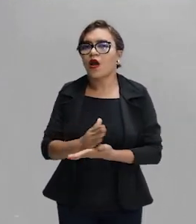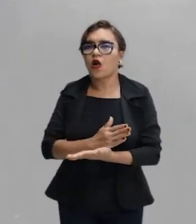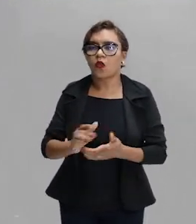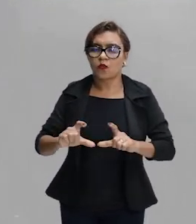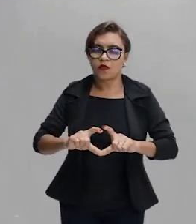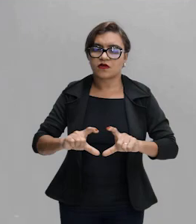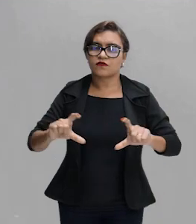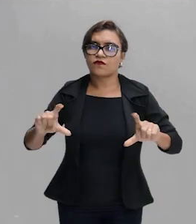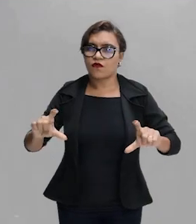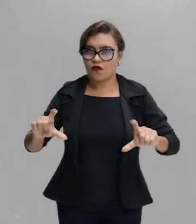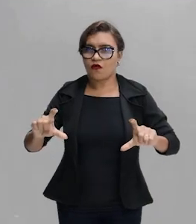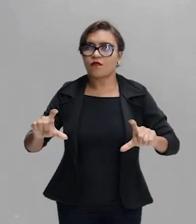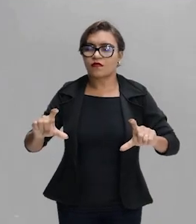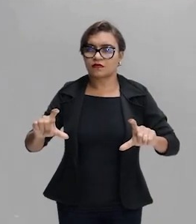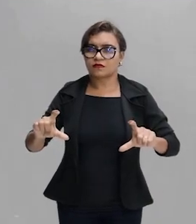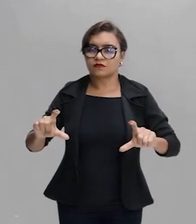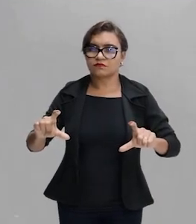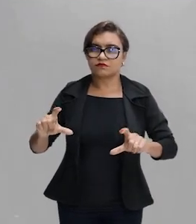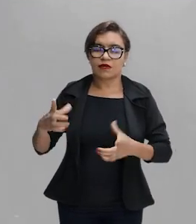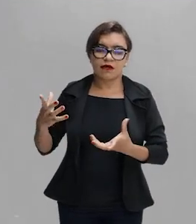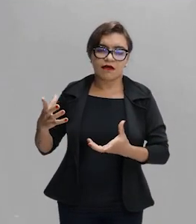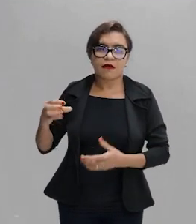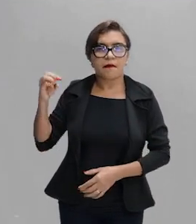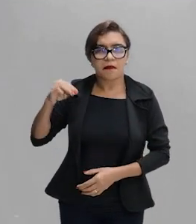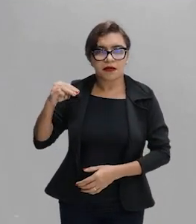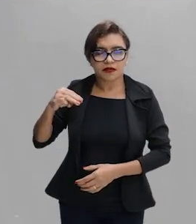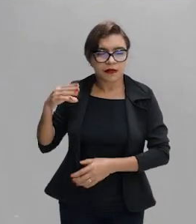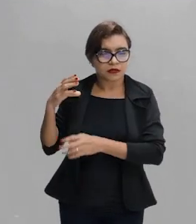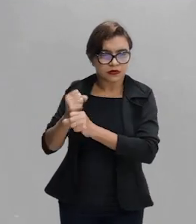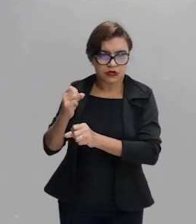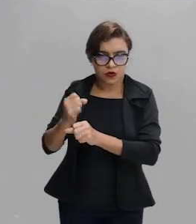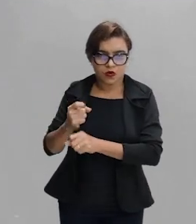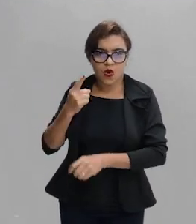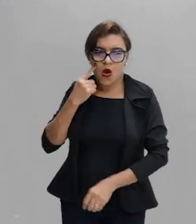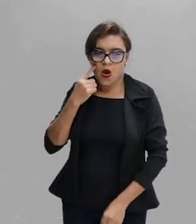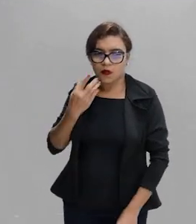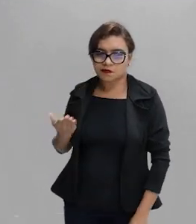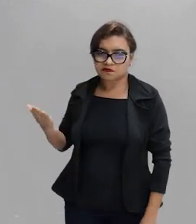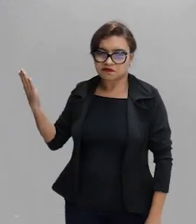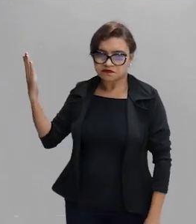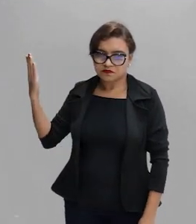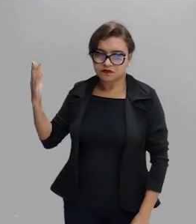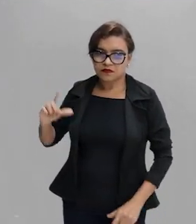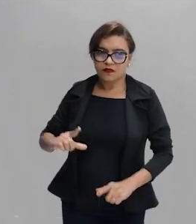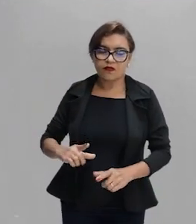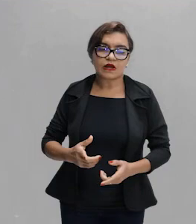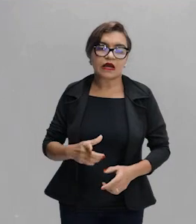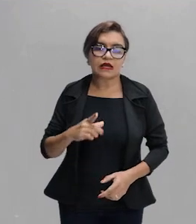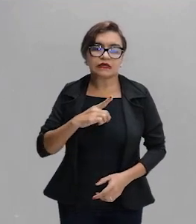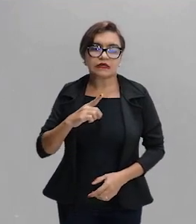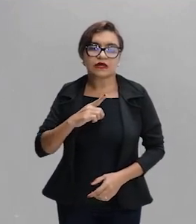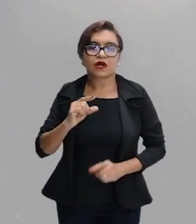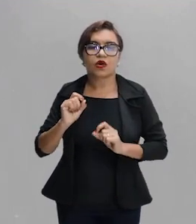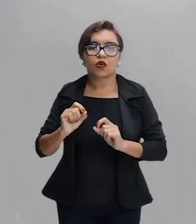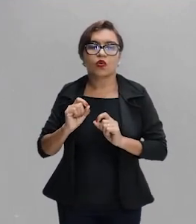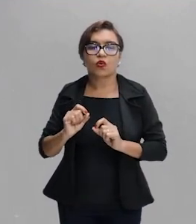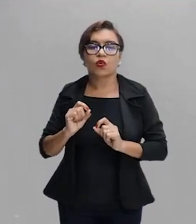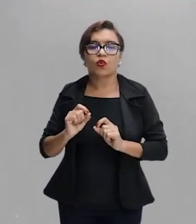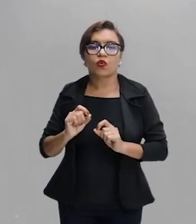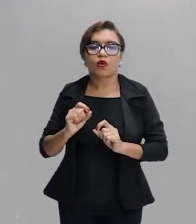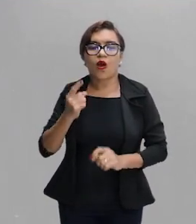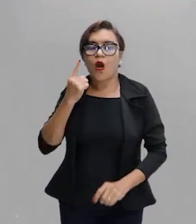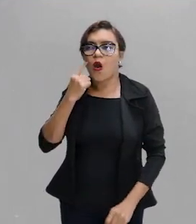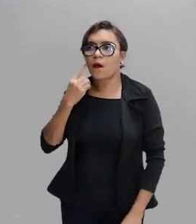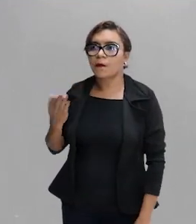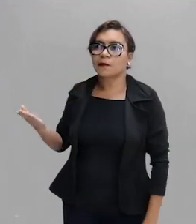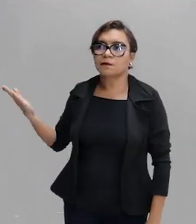utilizando semelhança de triângulo. Ok? Então, nós vamos ter o primeiro triângulo que é o triângulo A, C e B.